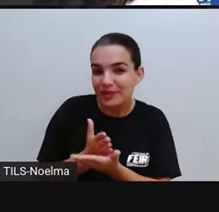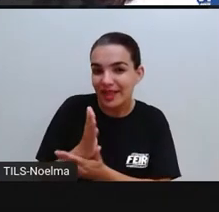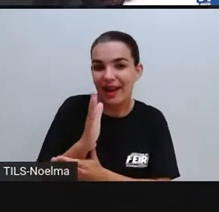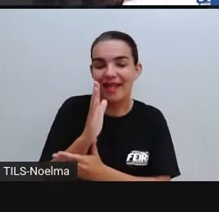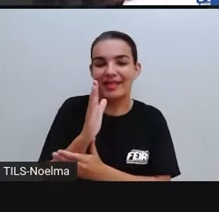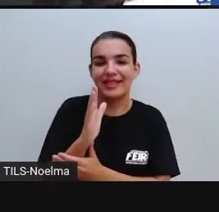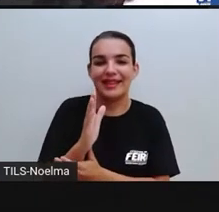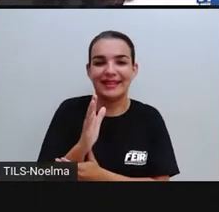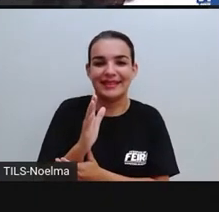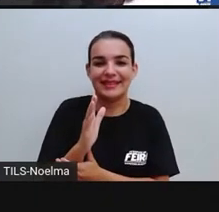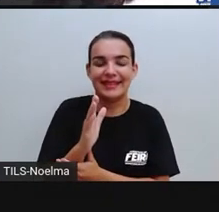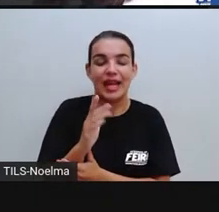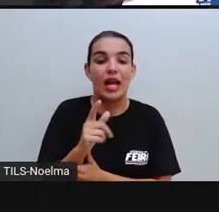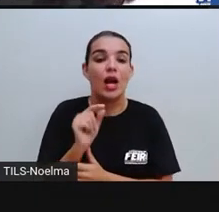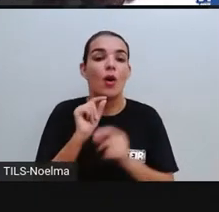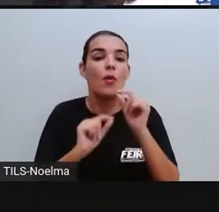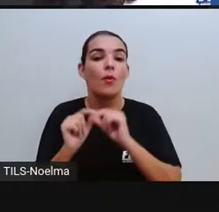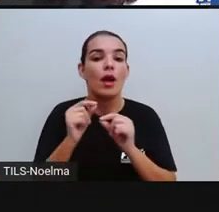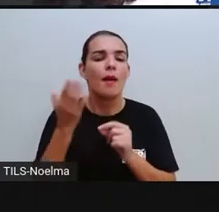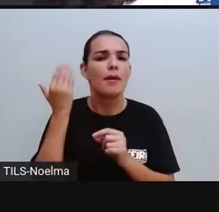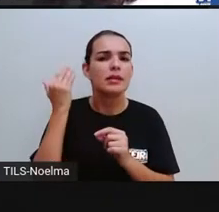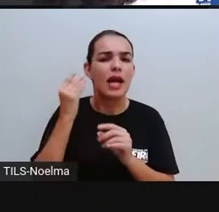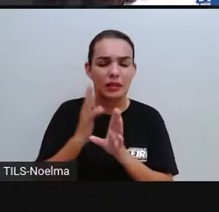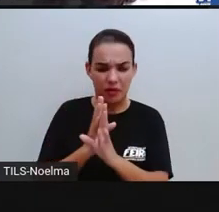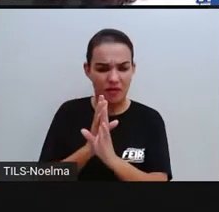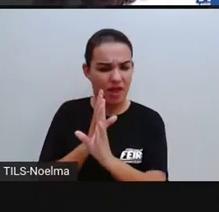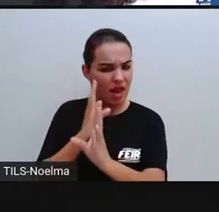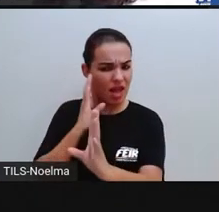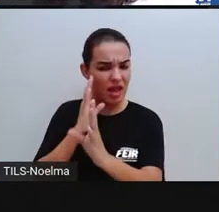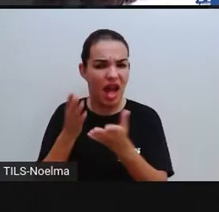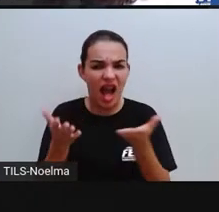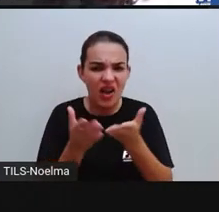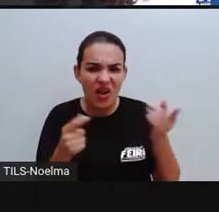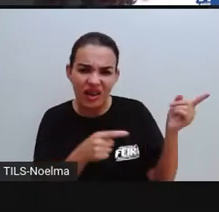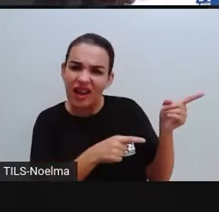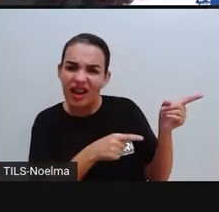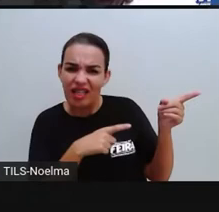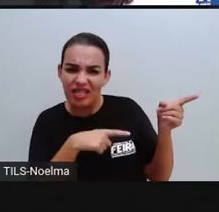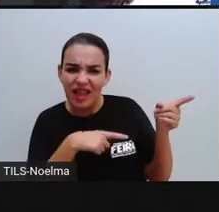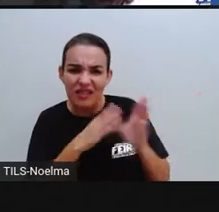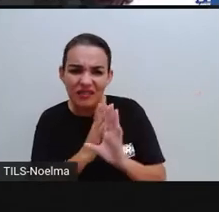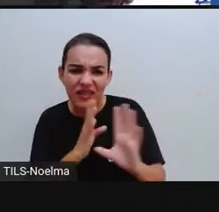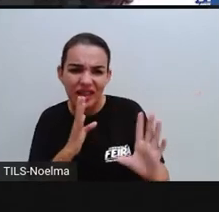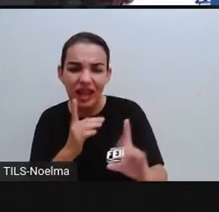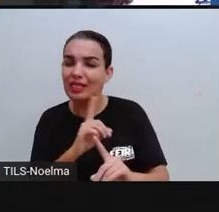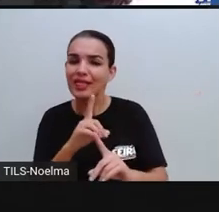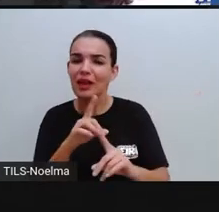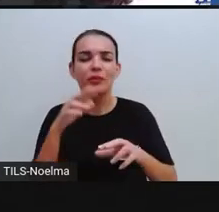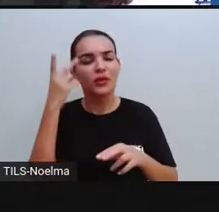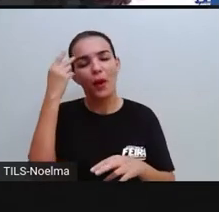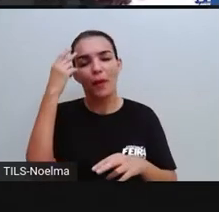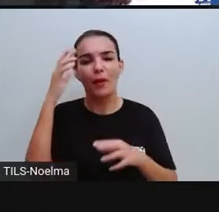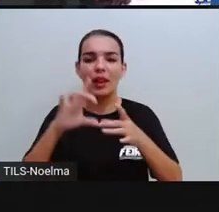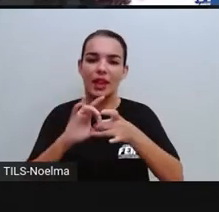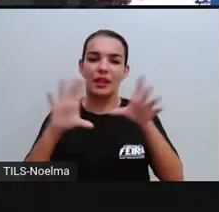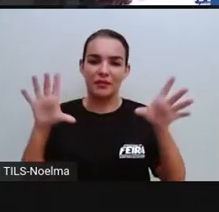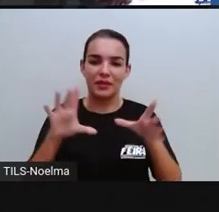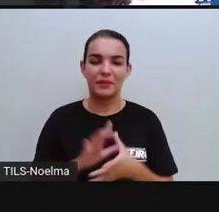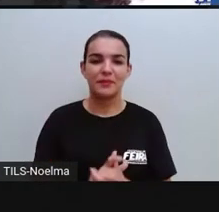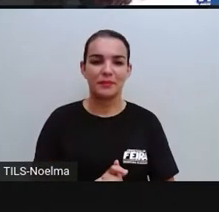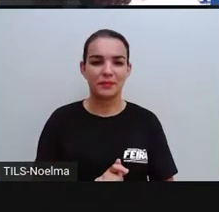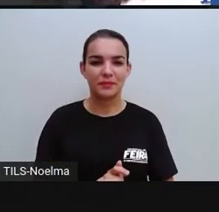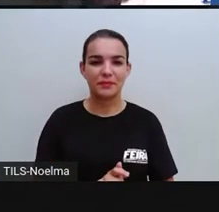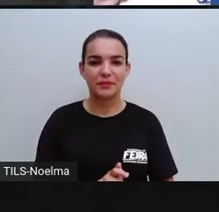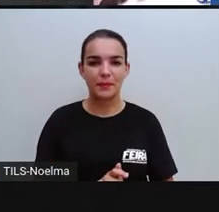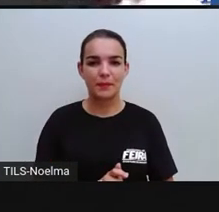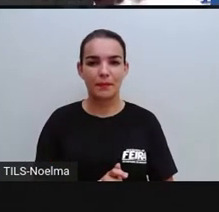daquela maneira que a gente viu em fileira, né? Eles em fila, mas chegando na escola, certo?